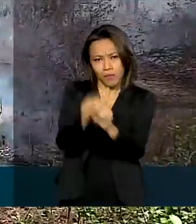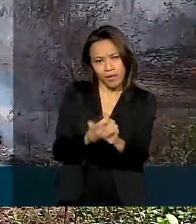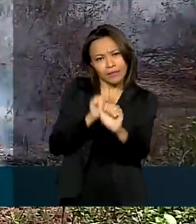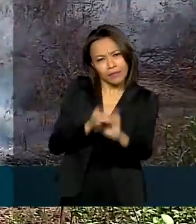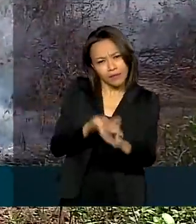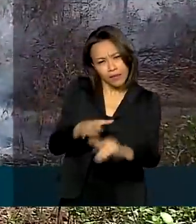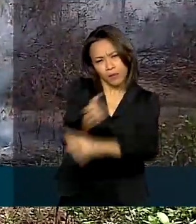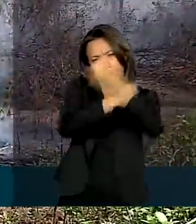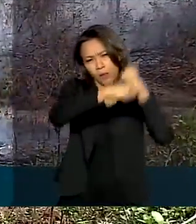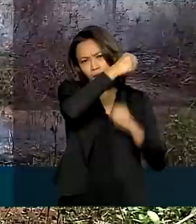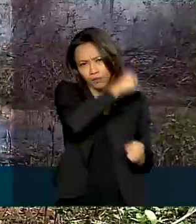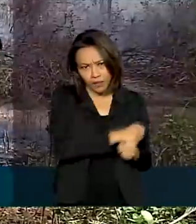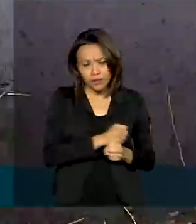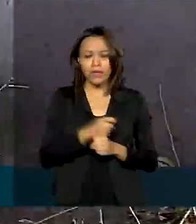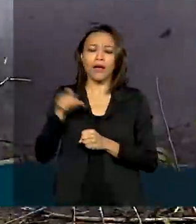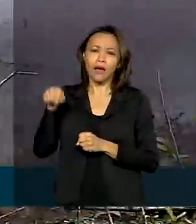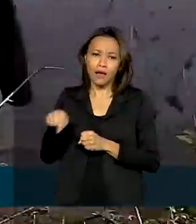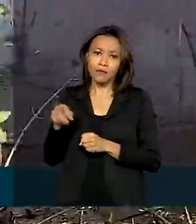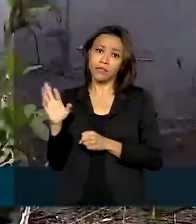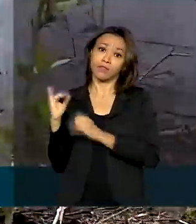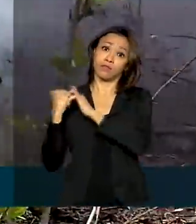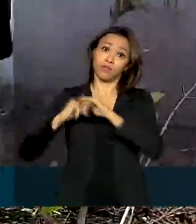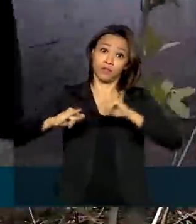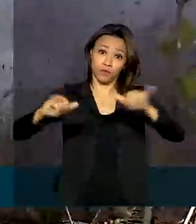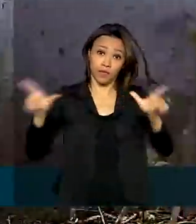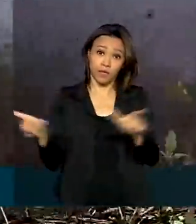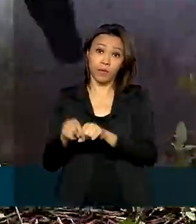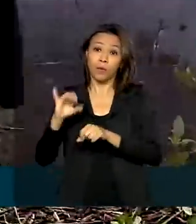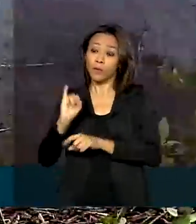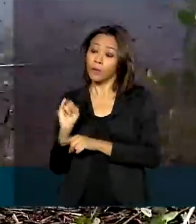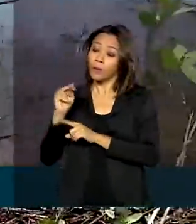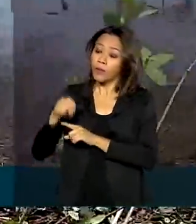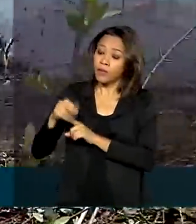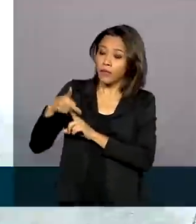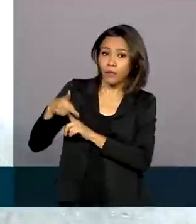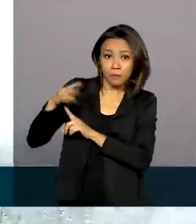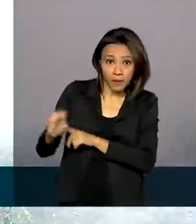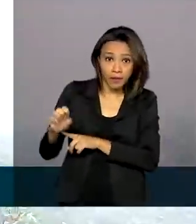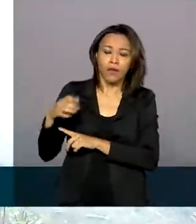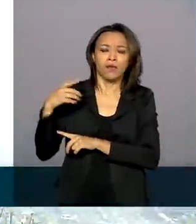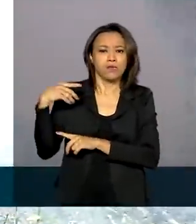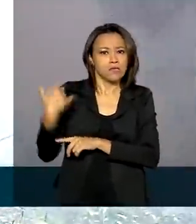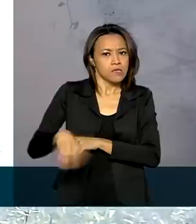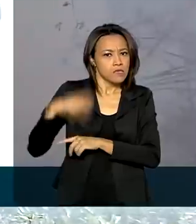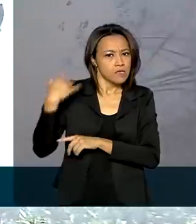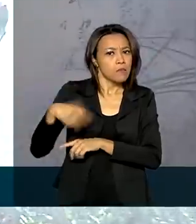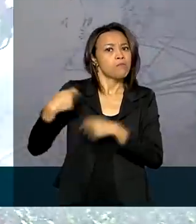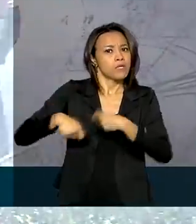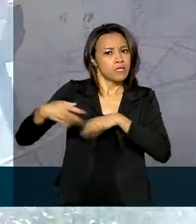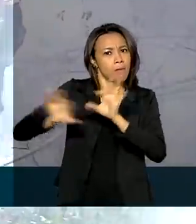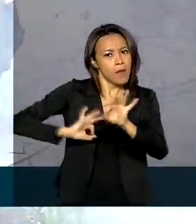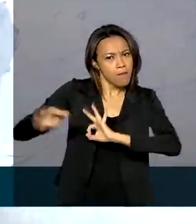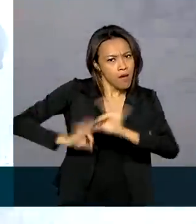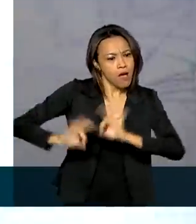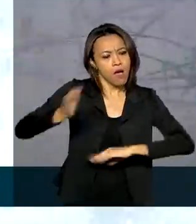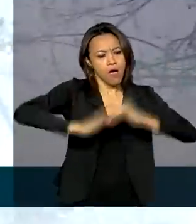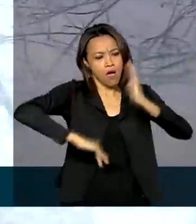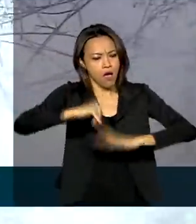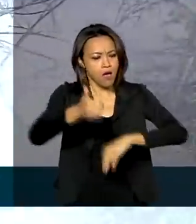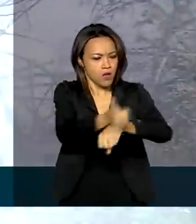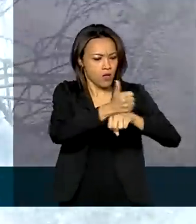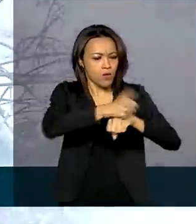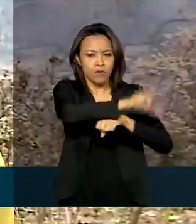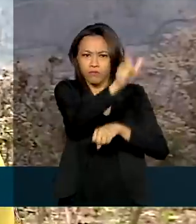dados do Instituto Nacional de Pesquisas Espaciais. Um trabalho que exige muito preparo e resistência das tropas e dos